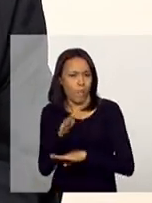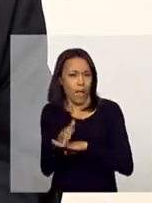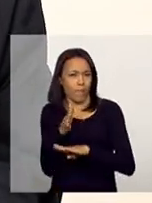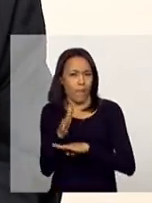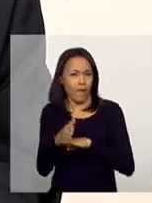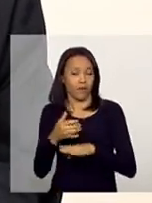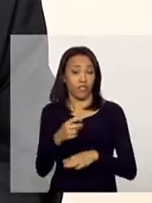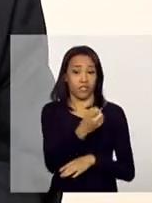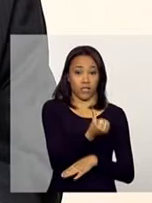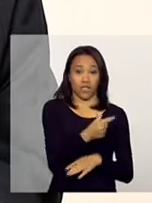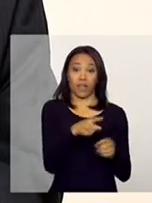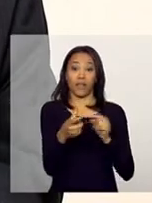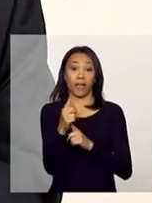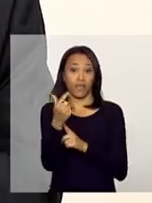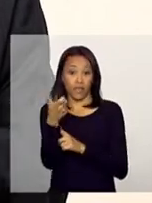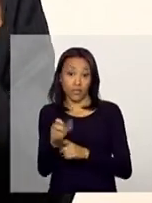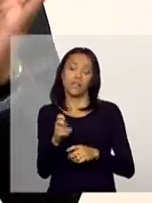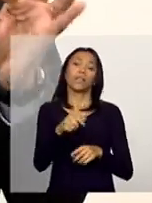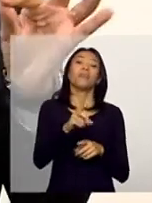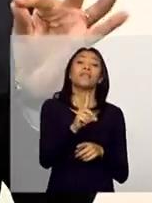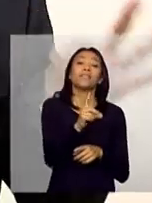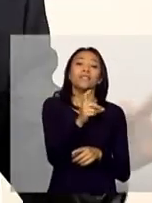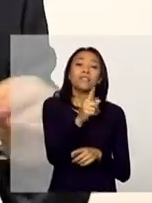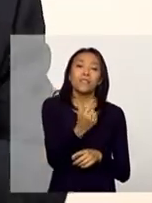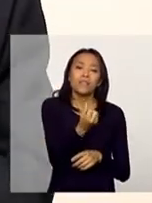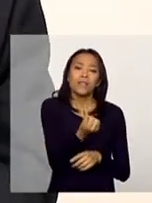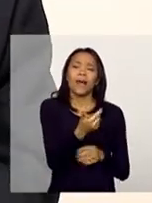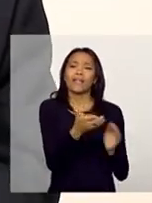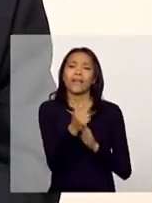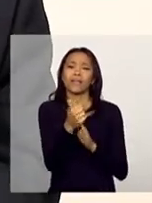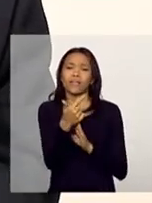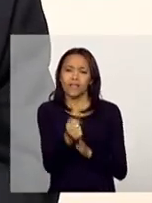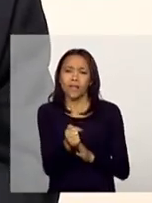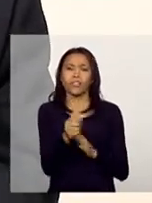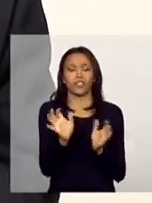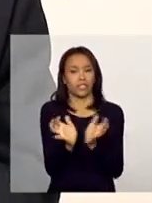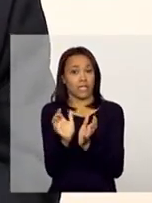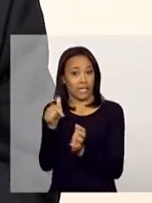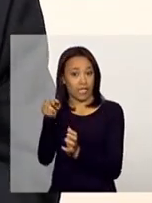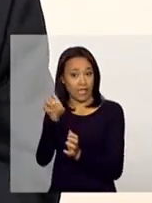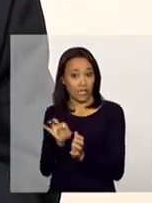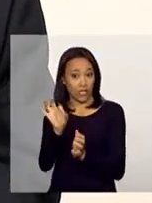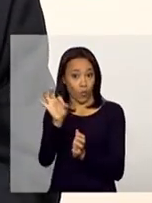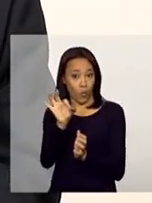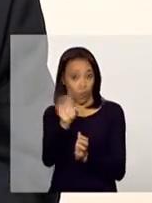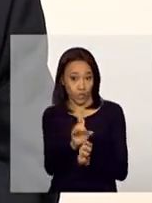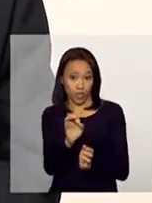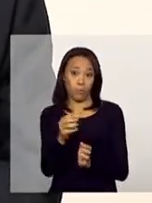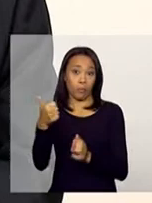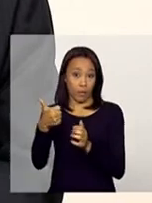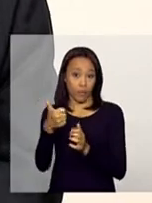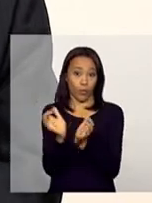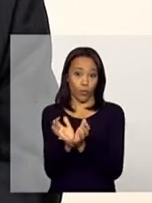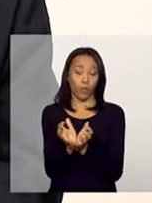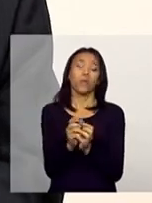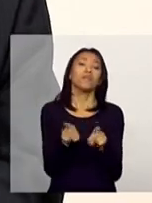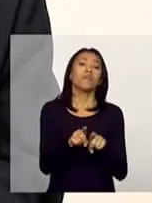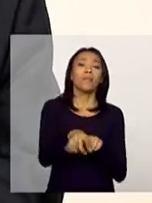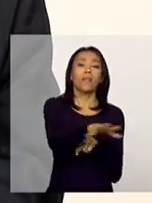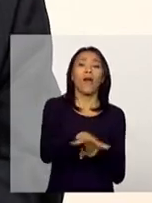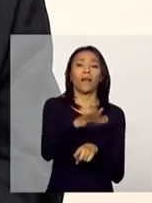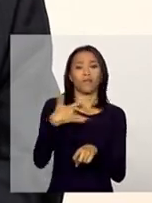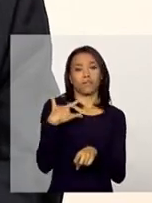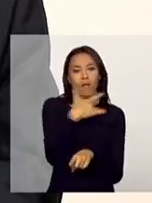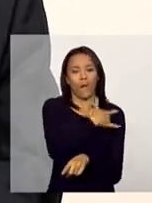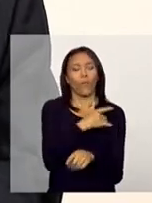e dos jovens de 16 e 17 anos, uma frequência de 85% para o primeiro grupo e 75% para o primeiro grupo. E na área da saúde, o